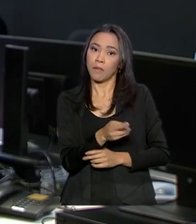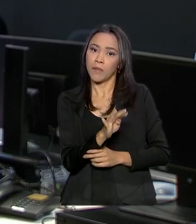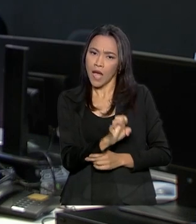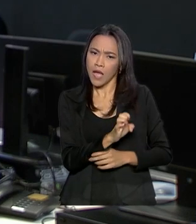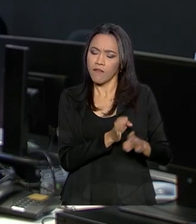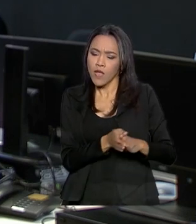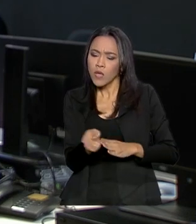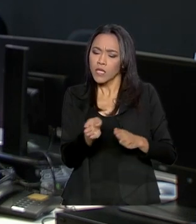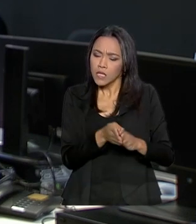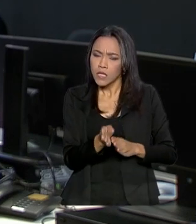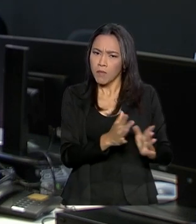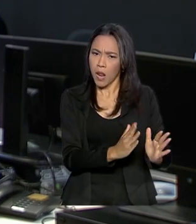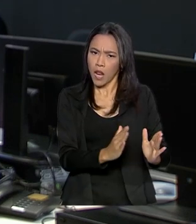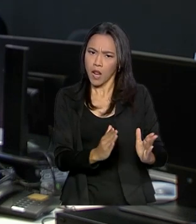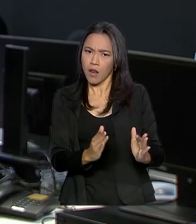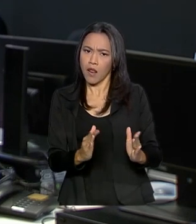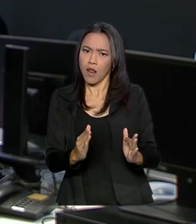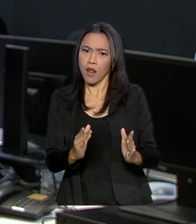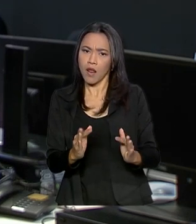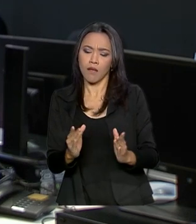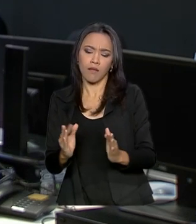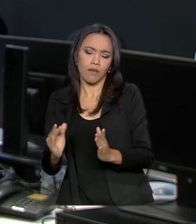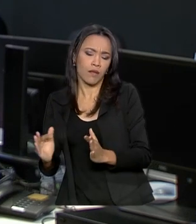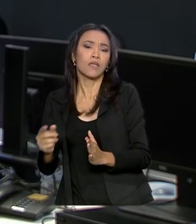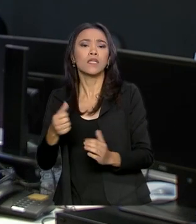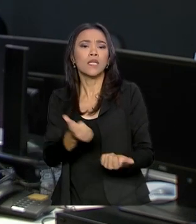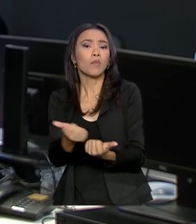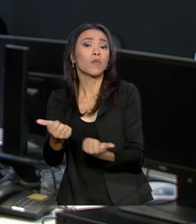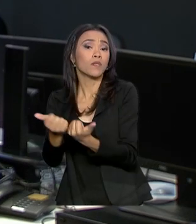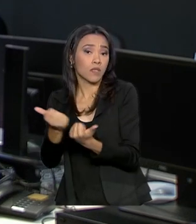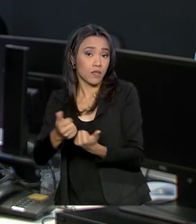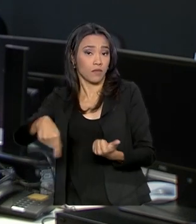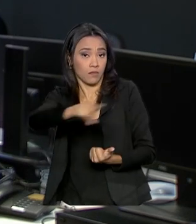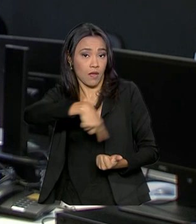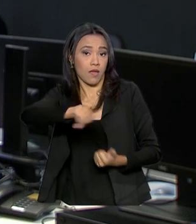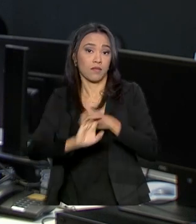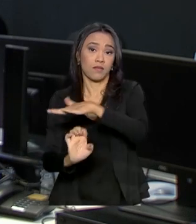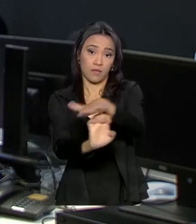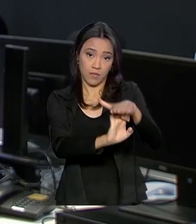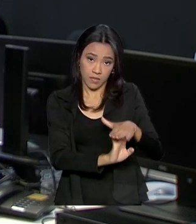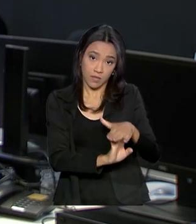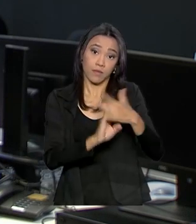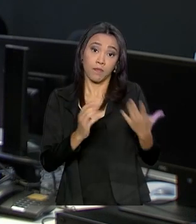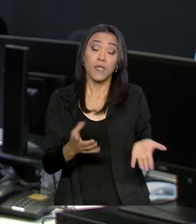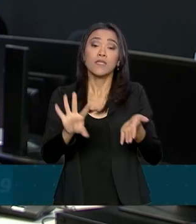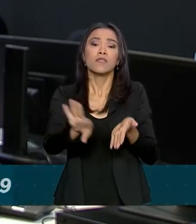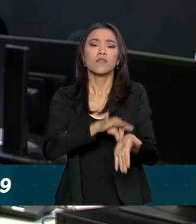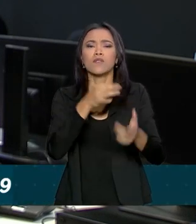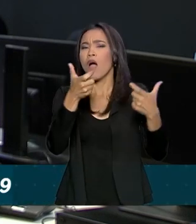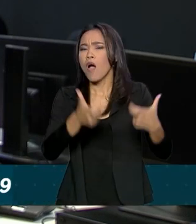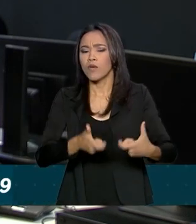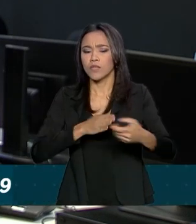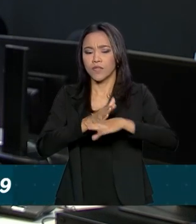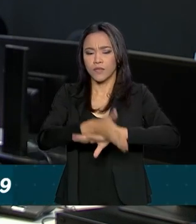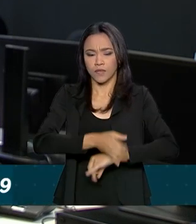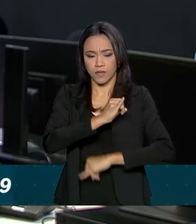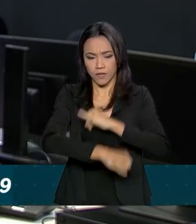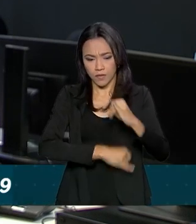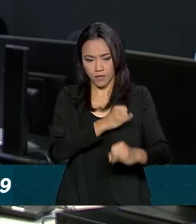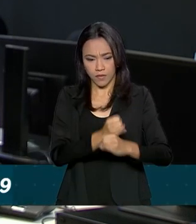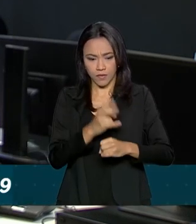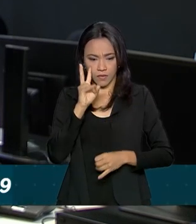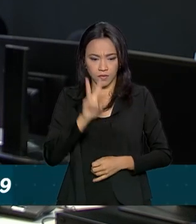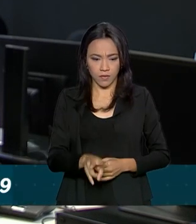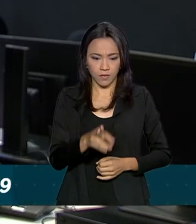processos gerenciais e tecnológicos e apoio no monitoramento financeiro. As inscrições podem ser feitas no site sebrae.com